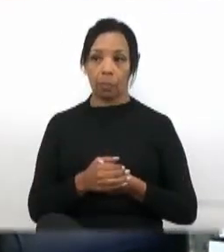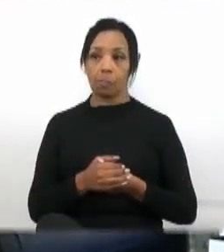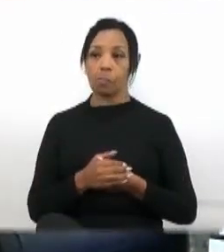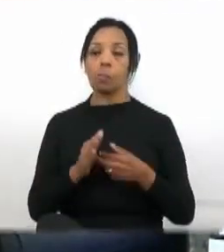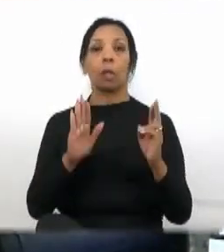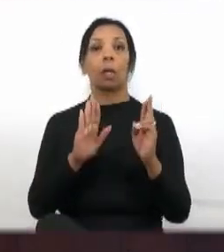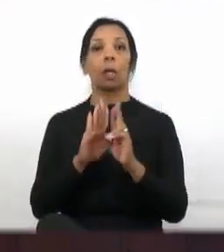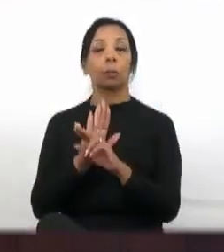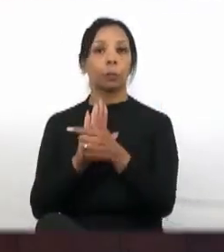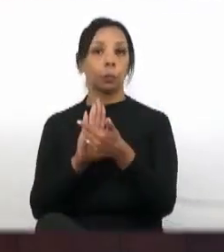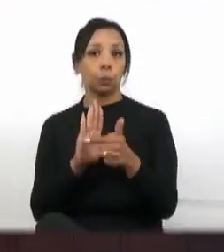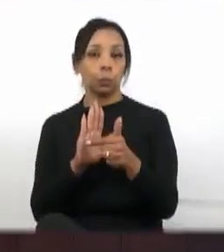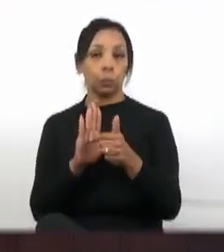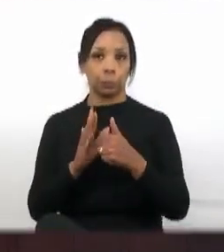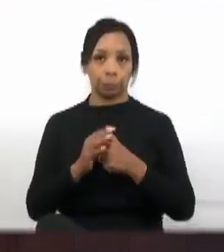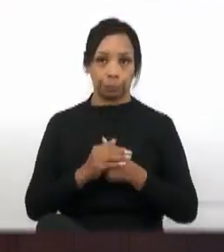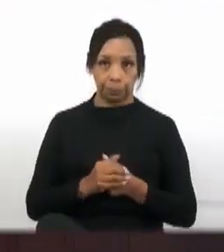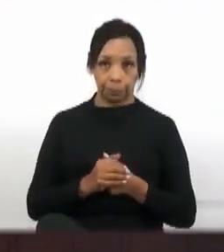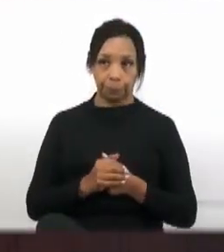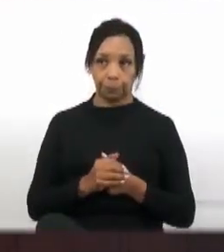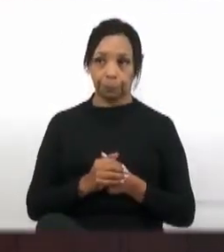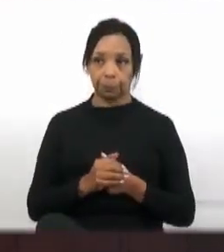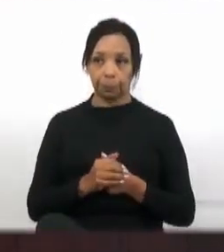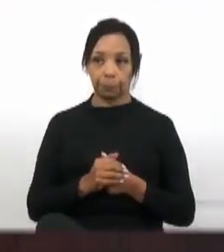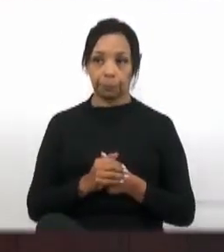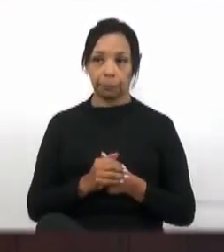urgência. Não há. Não há.